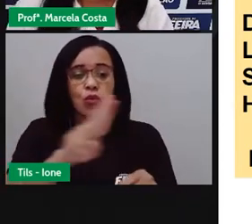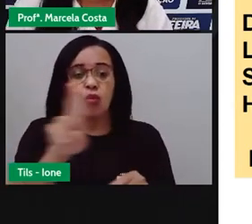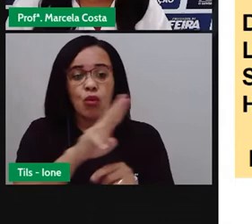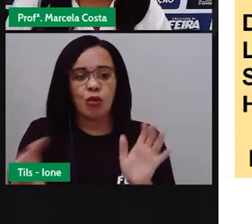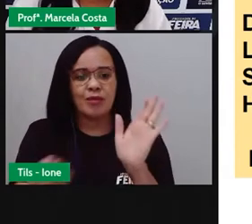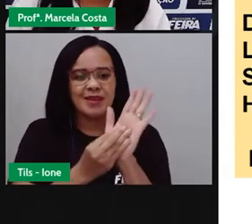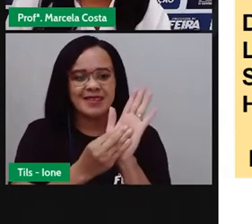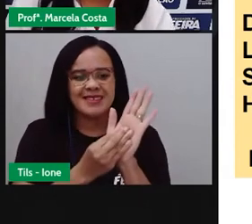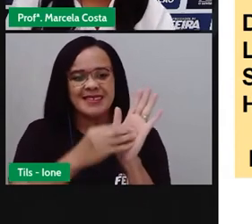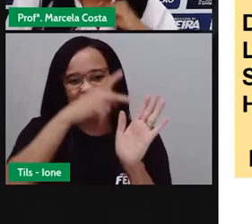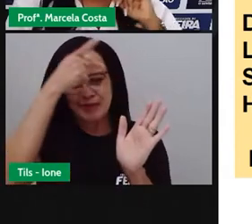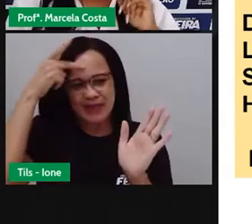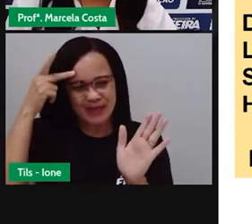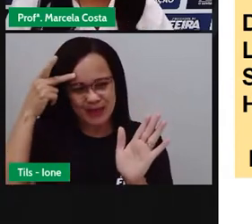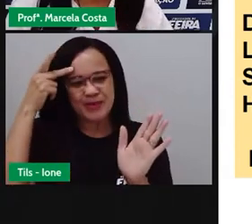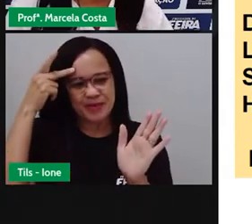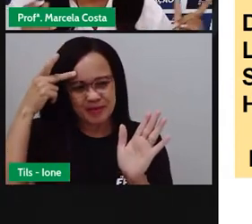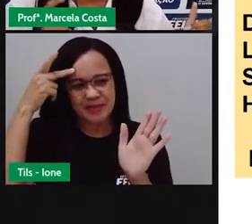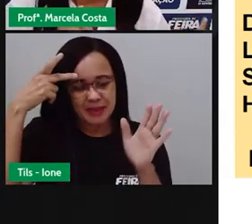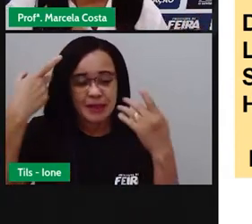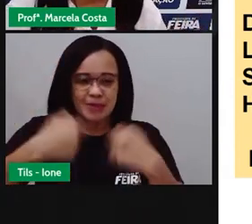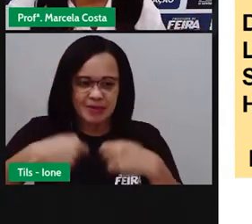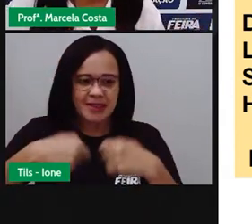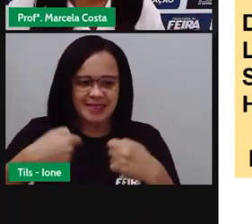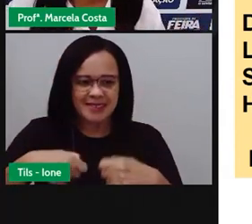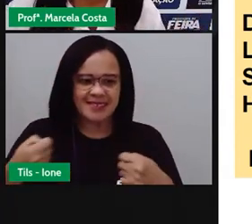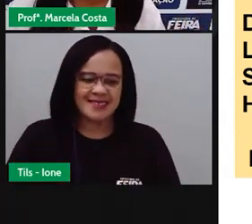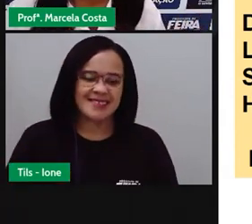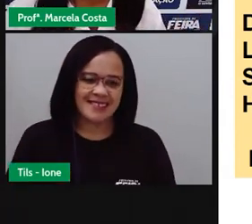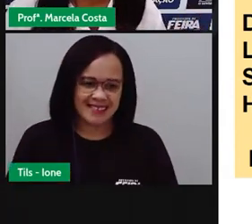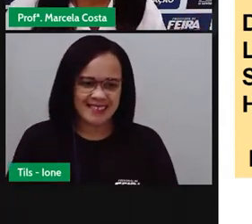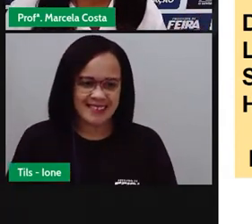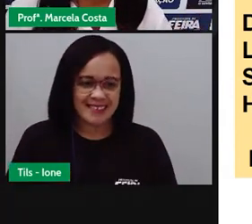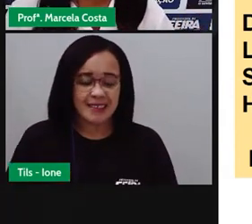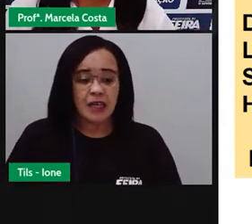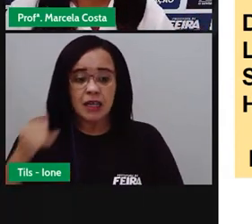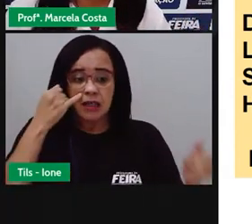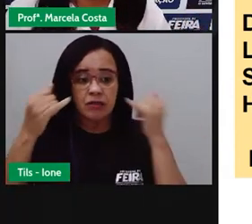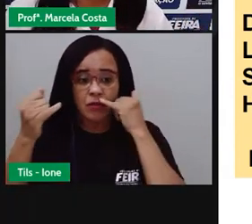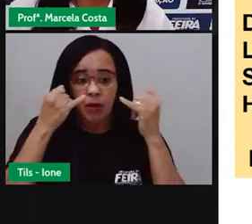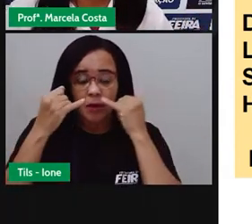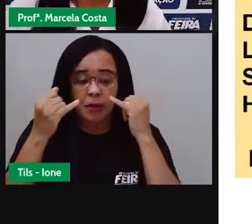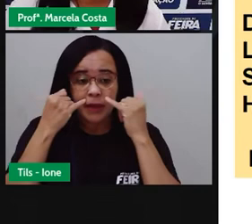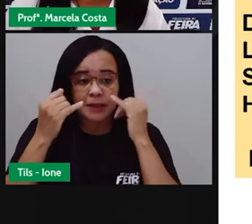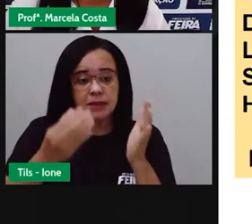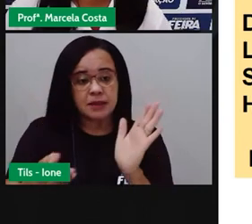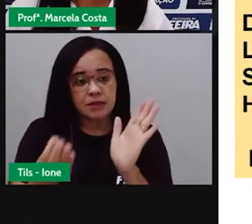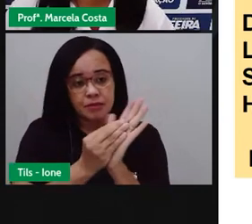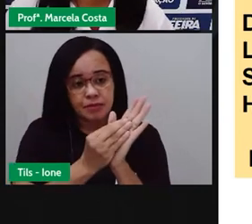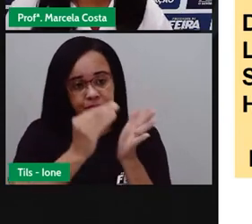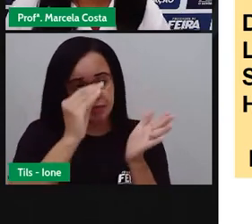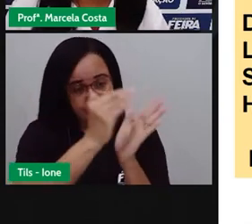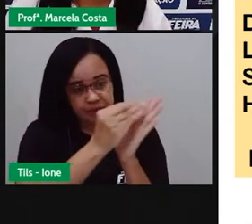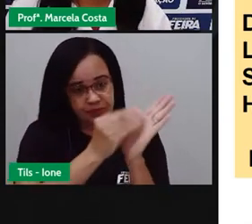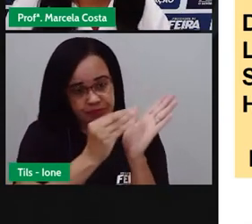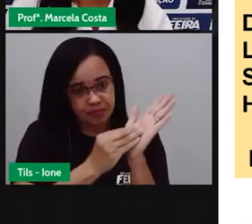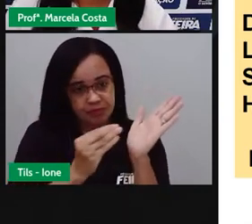Essa informação, ela pode vir no convite ou no